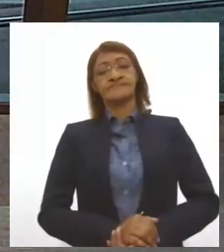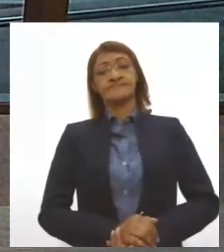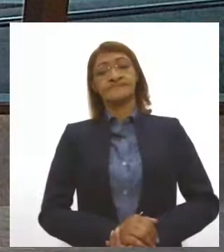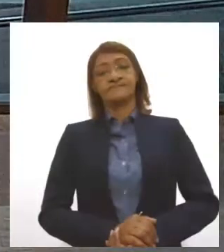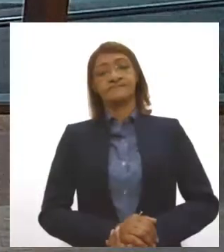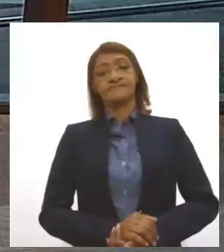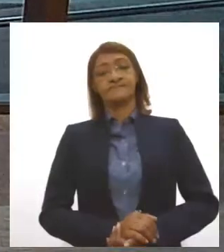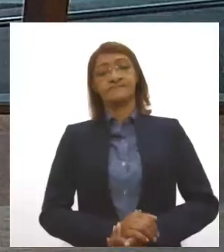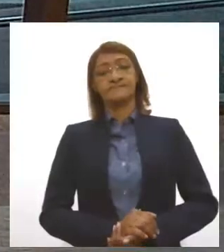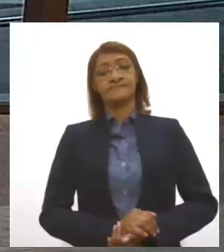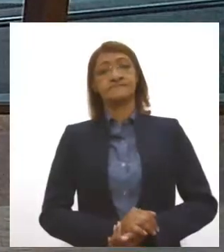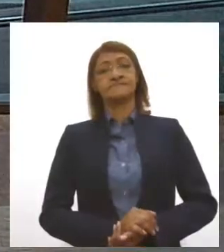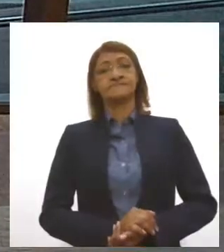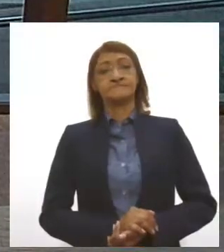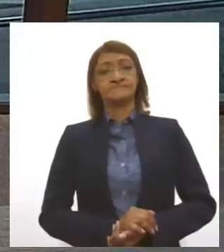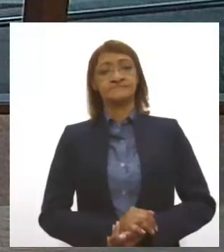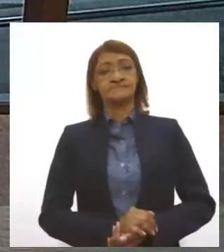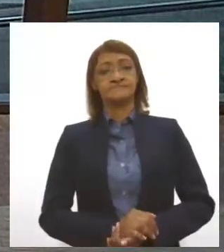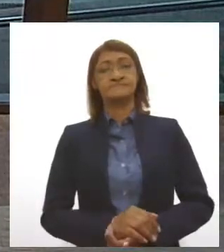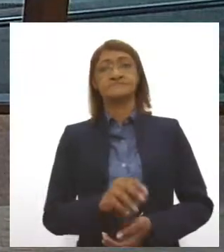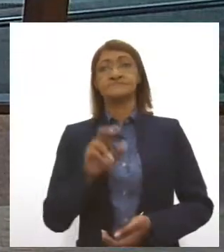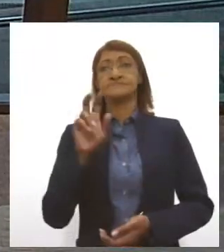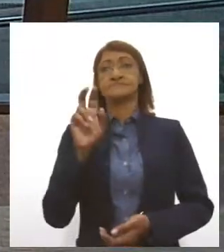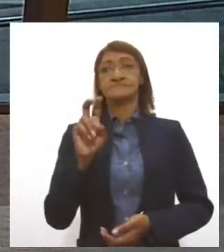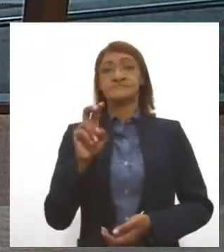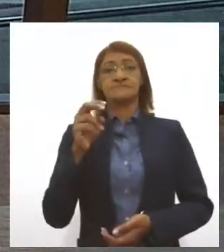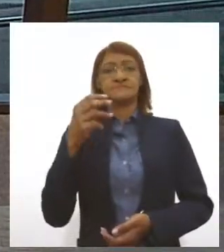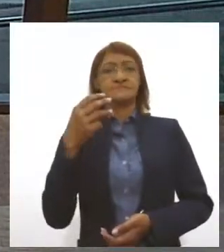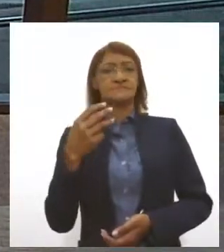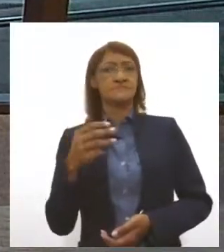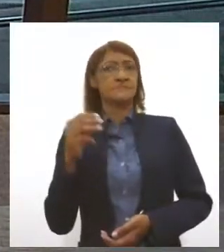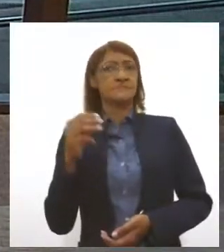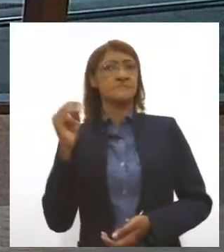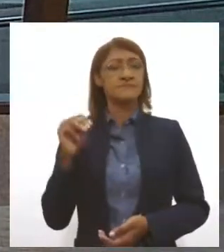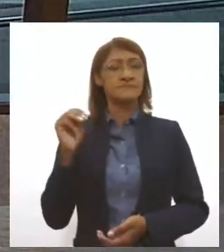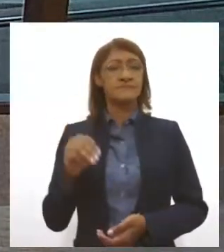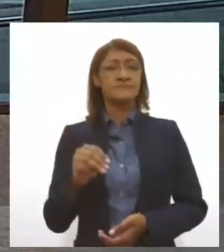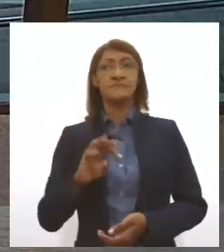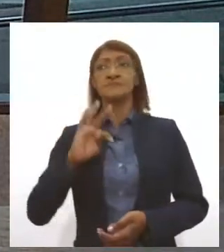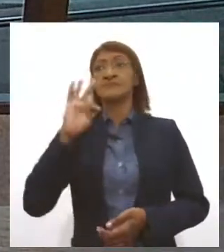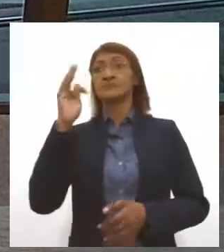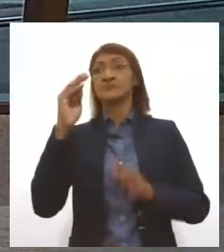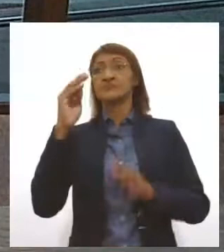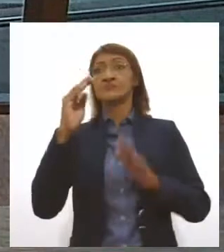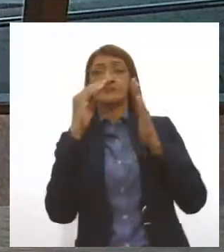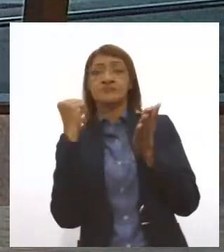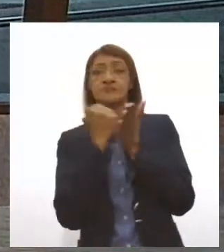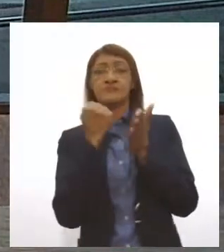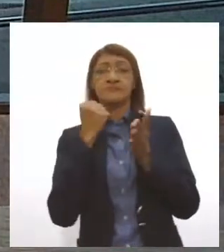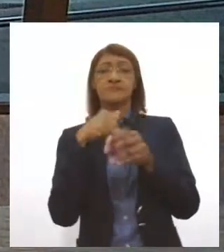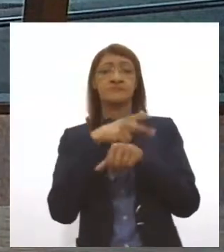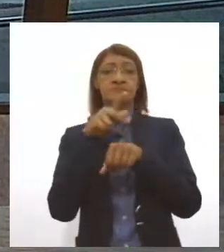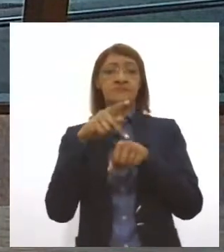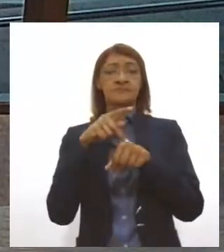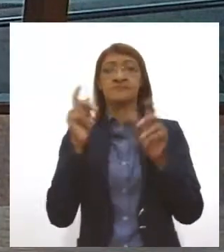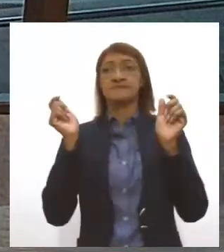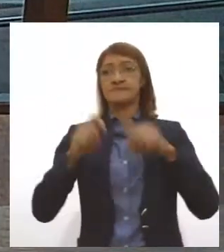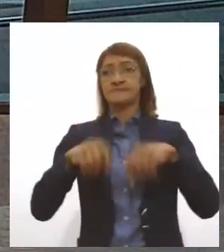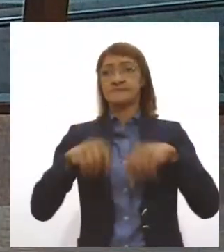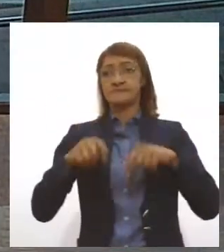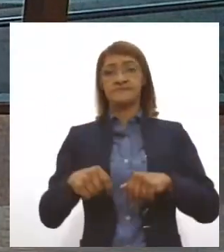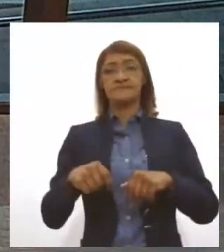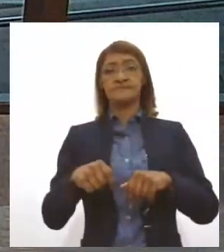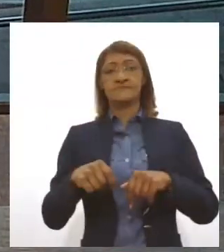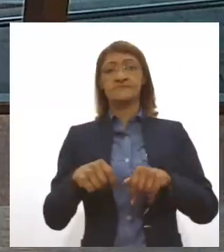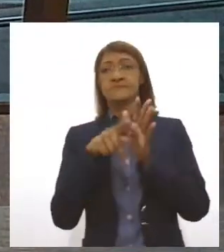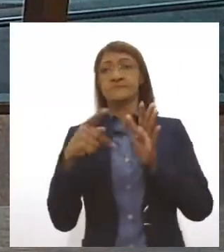O 53 minutos e olha, os cartórios de todo o país já podem autenticar documentos por meio eletrônico.